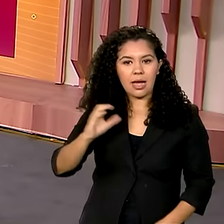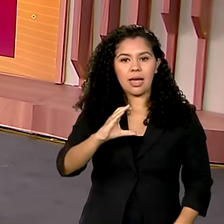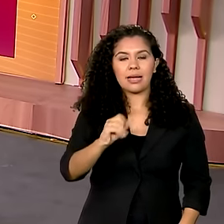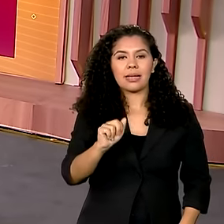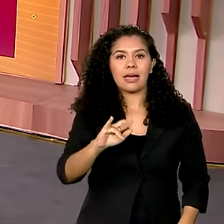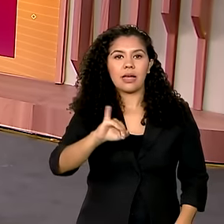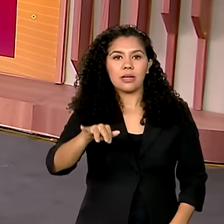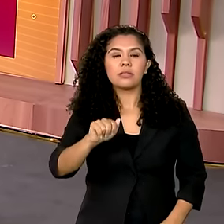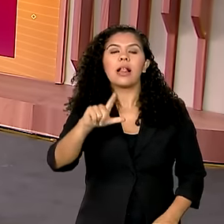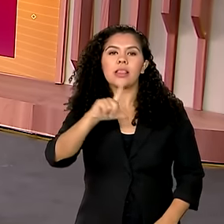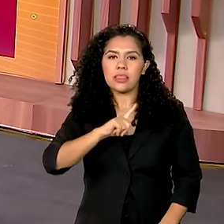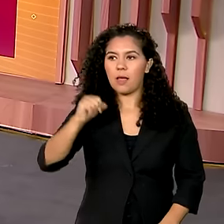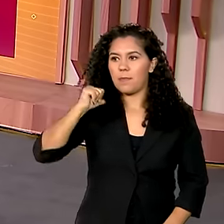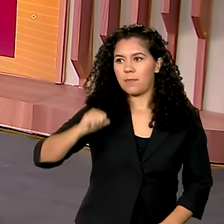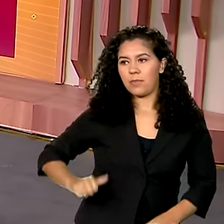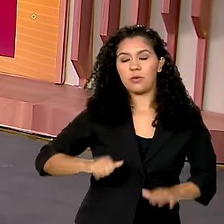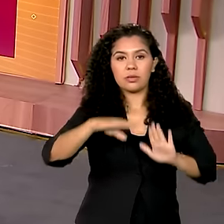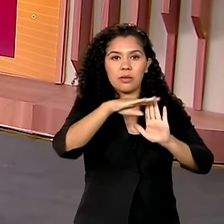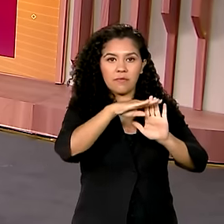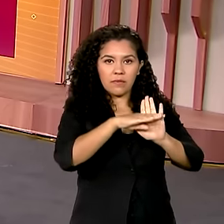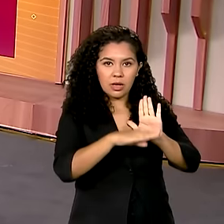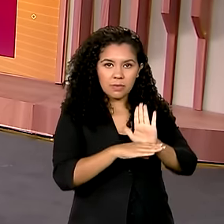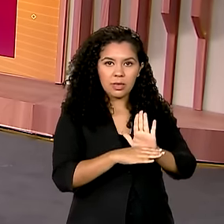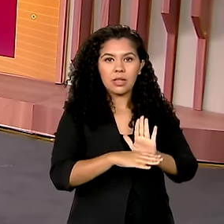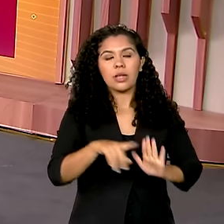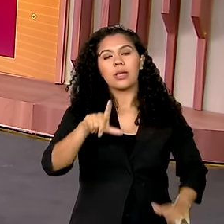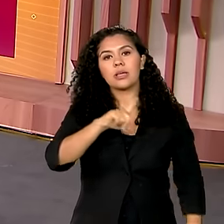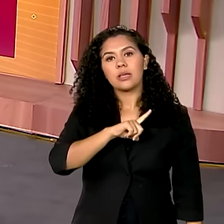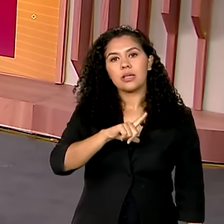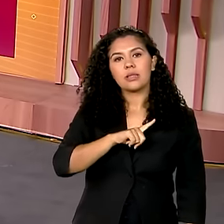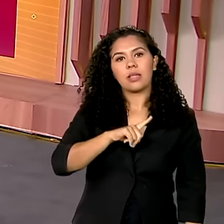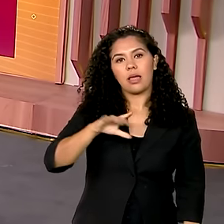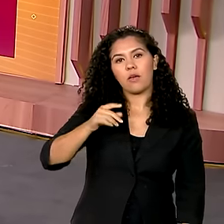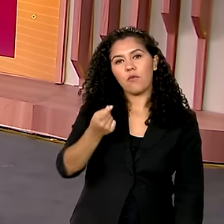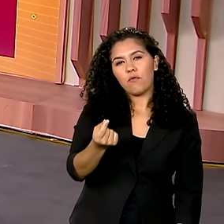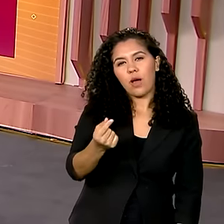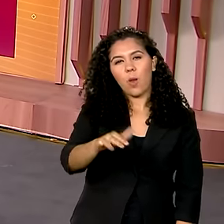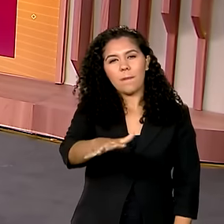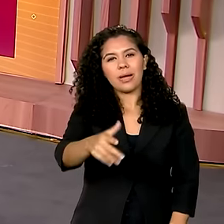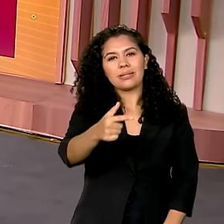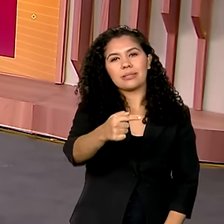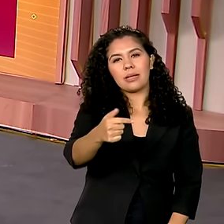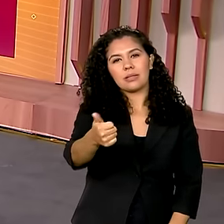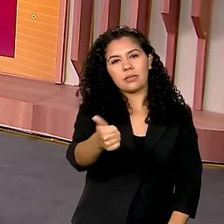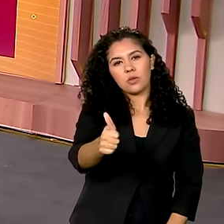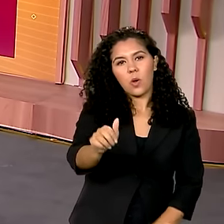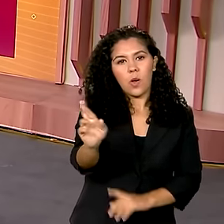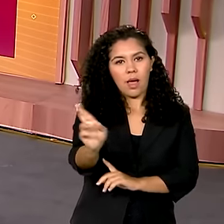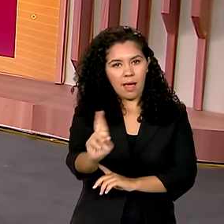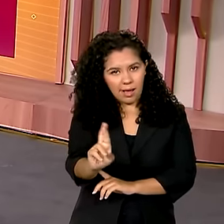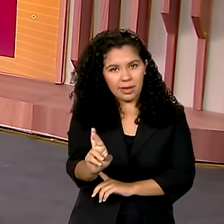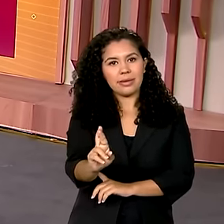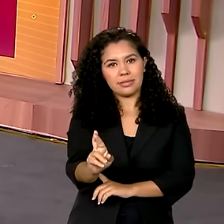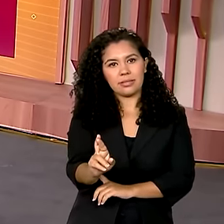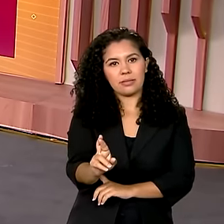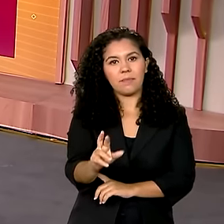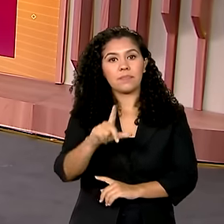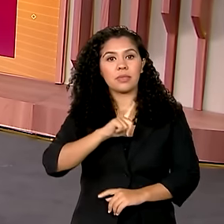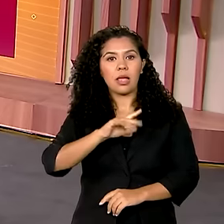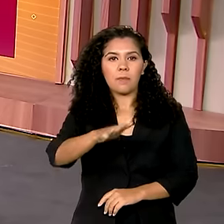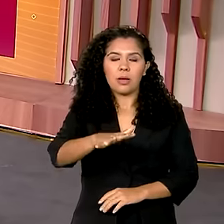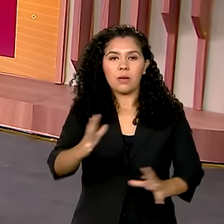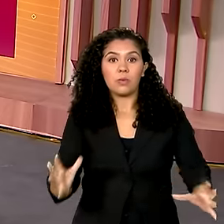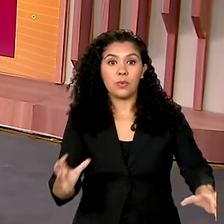programa Bolsa Família, com valor médio aí do benefício em 711 reais e 20 centavos. São cerca de